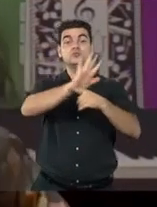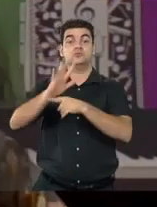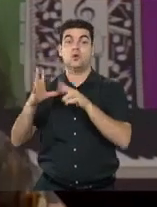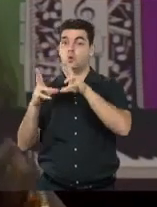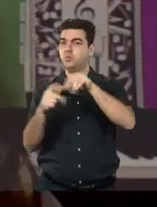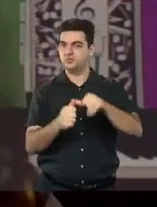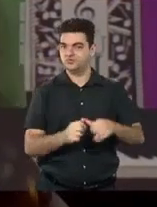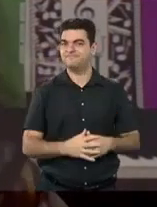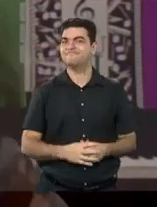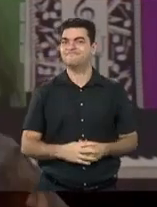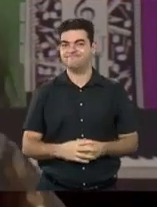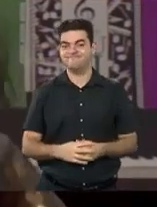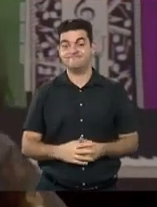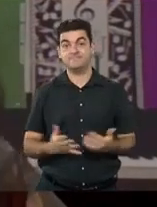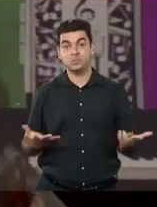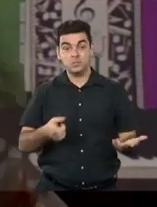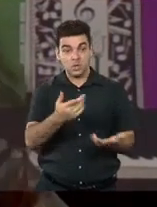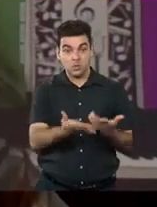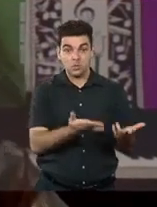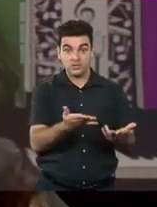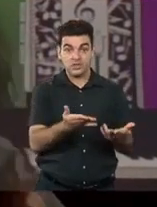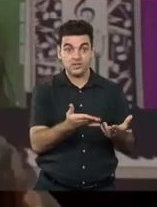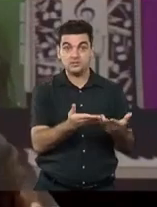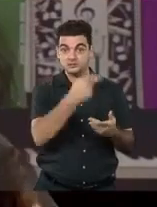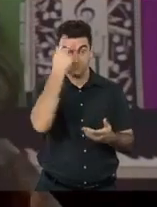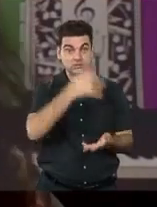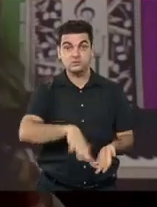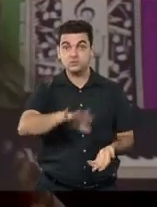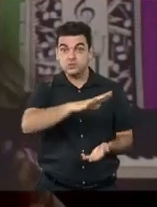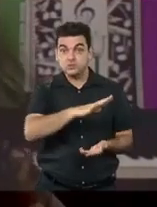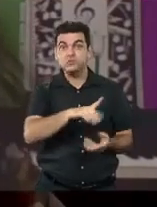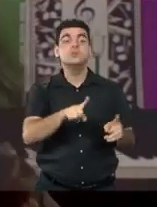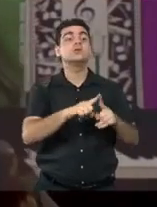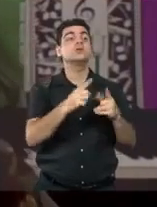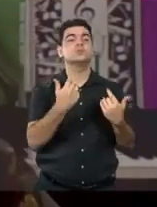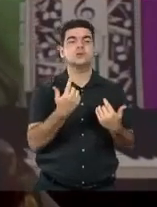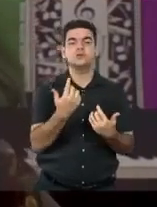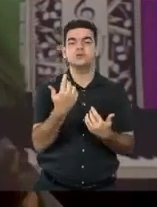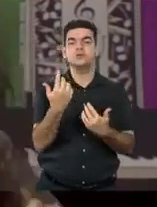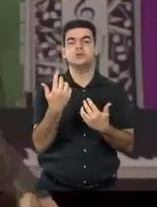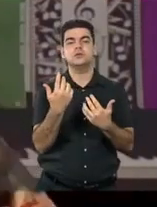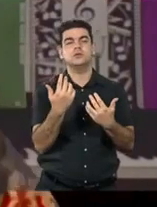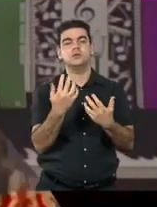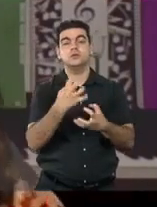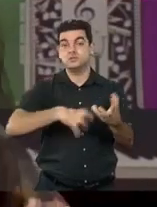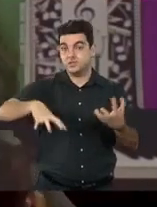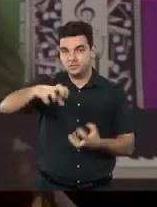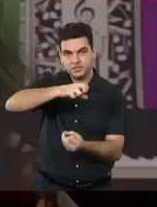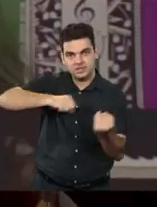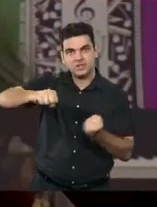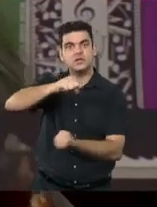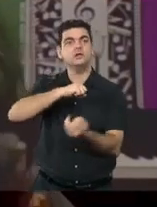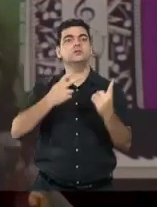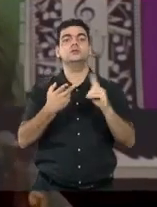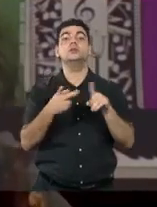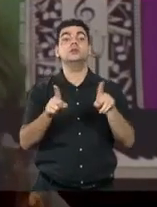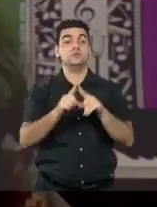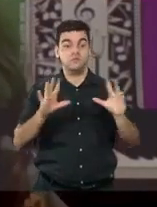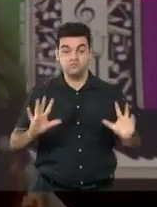para o cuidado com as pessoas e a coletividade, para a sustentabilidade de organizações, para o avanço